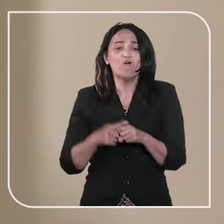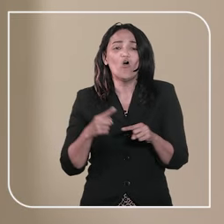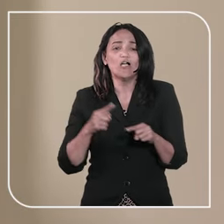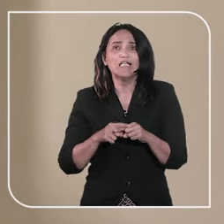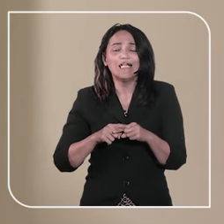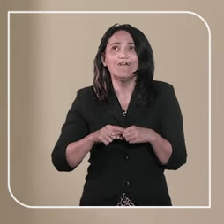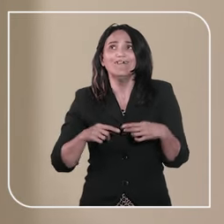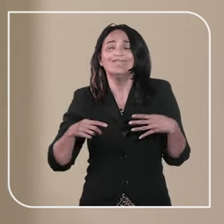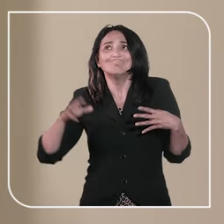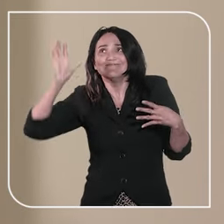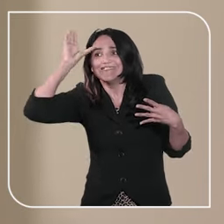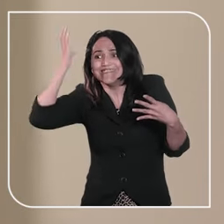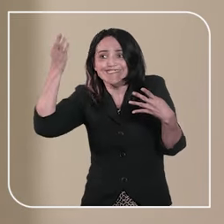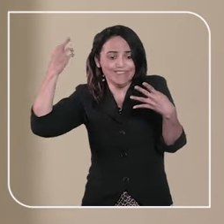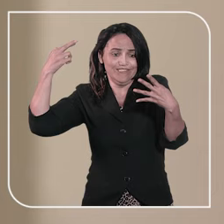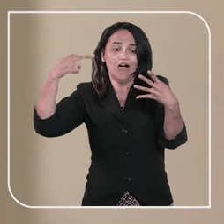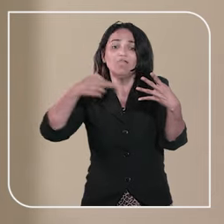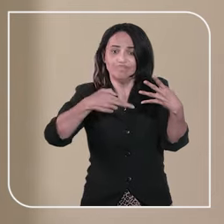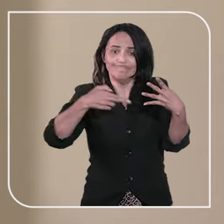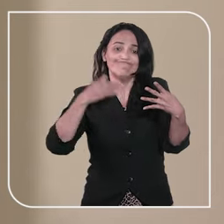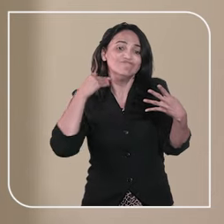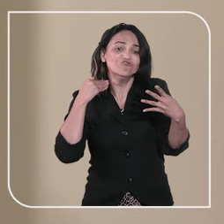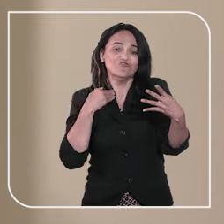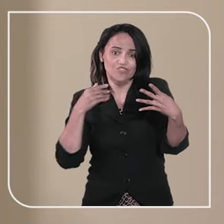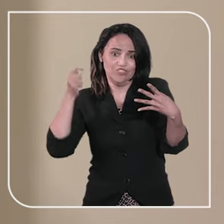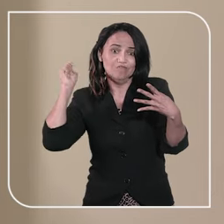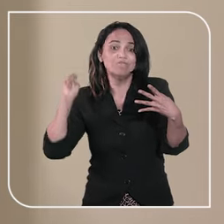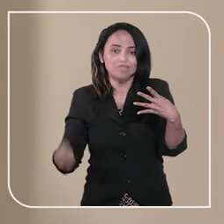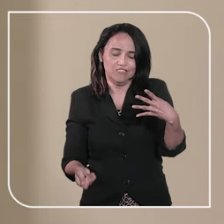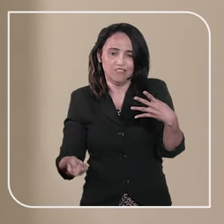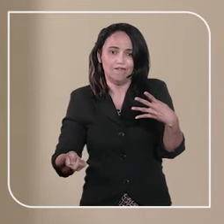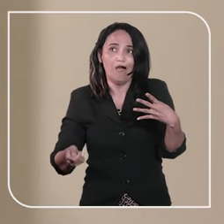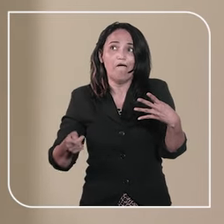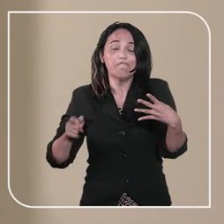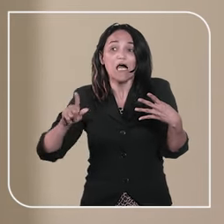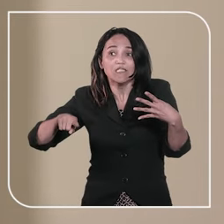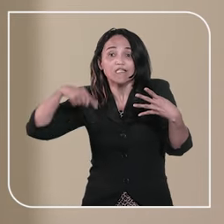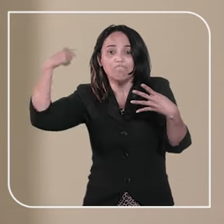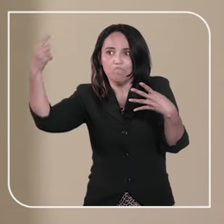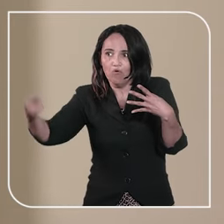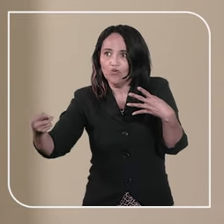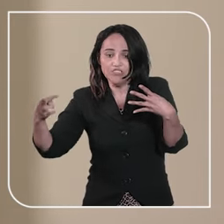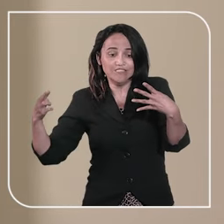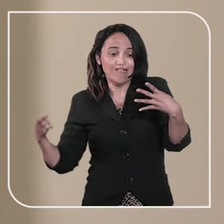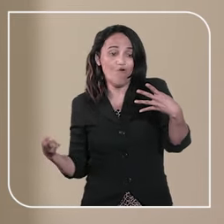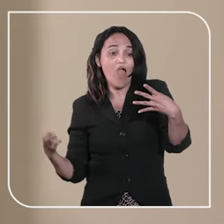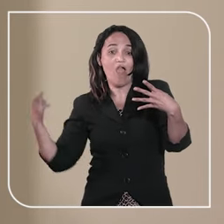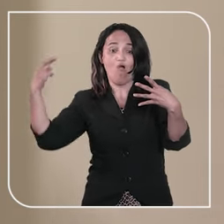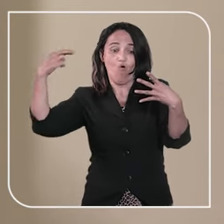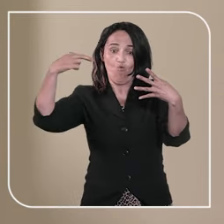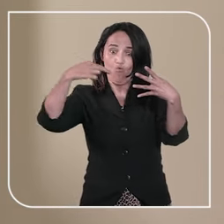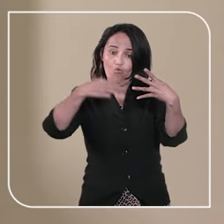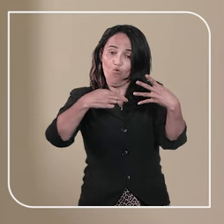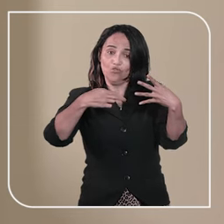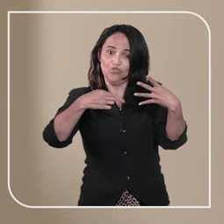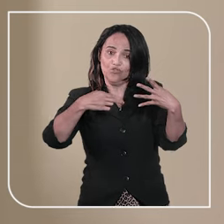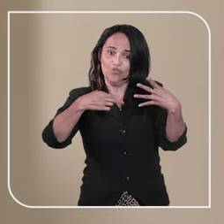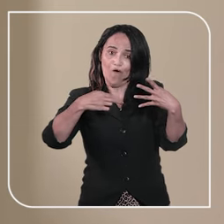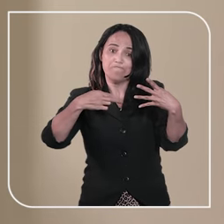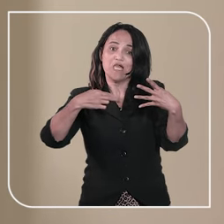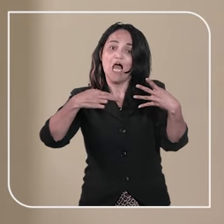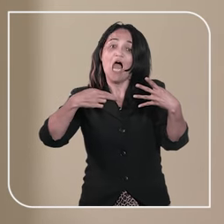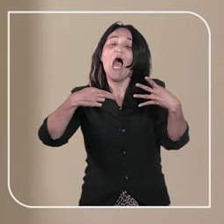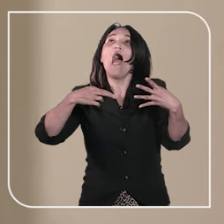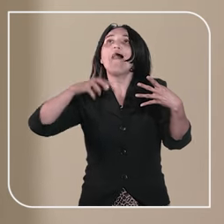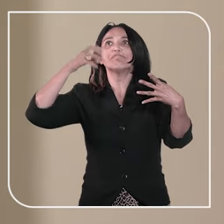instância, depois pode haver um recurso para o Tribunal de Justiça. Se as partes não concordam,